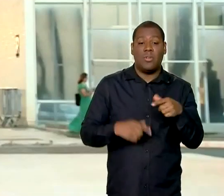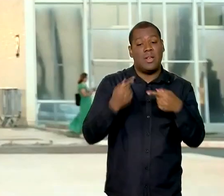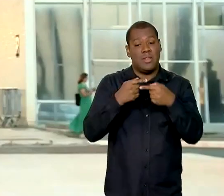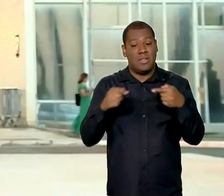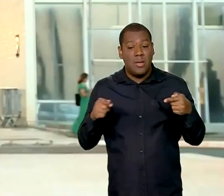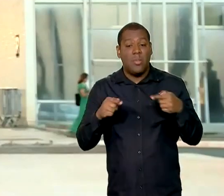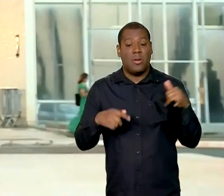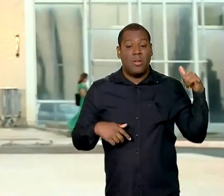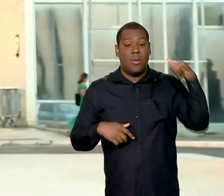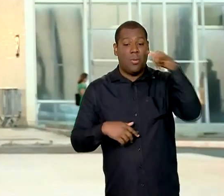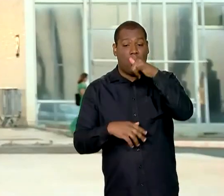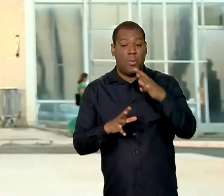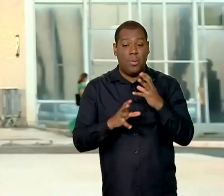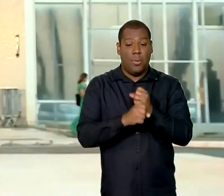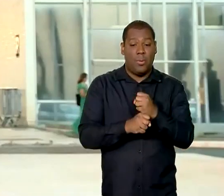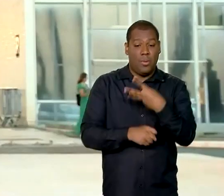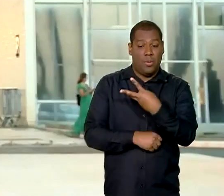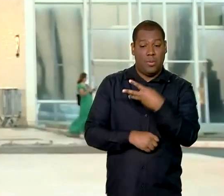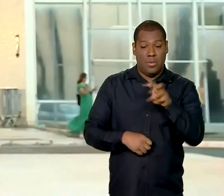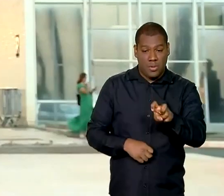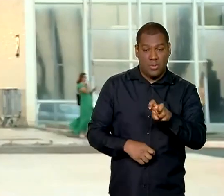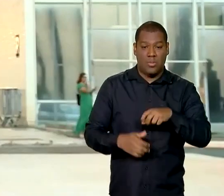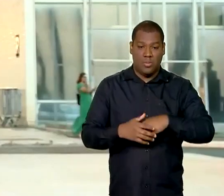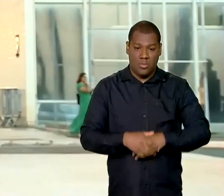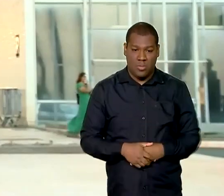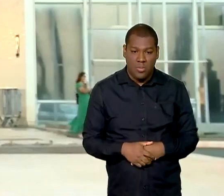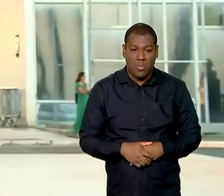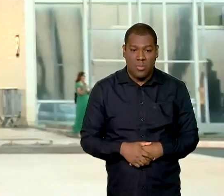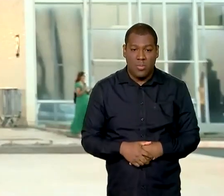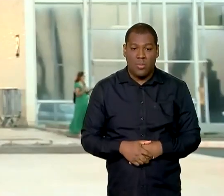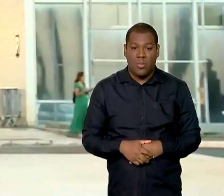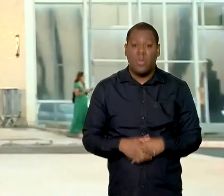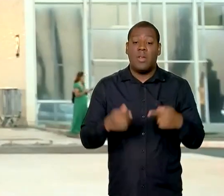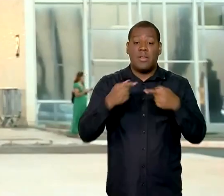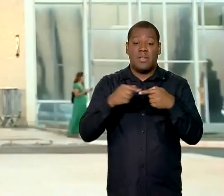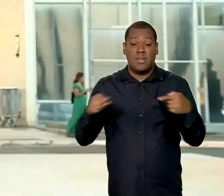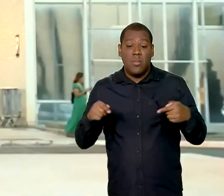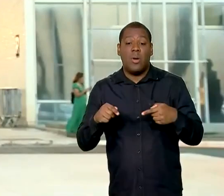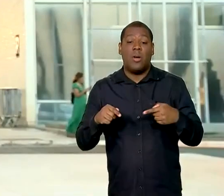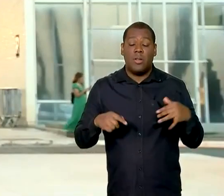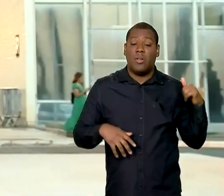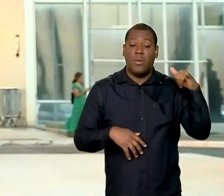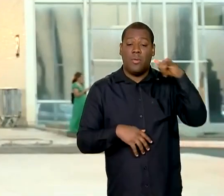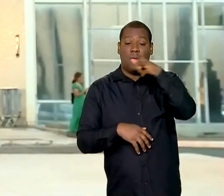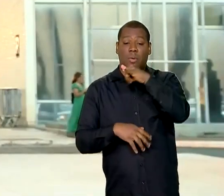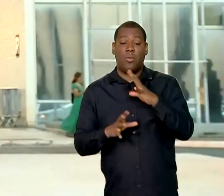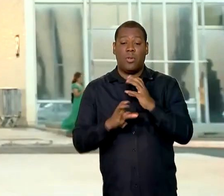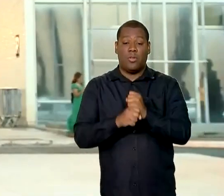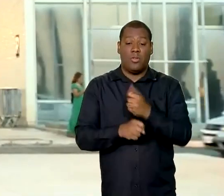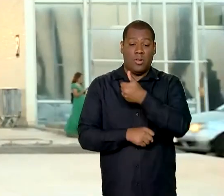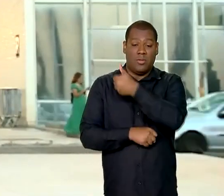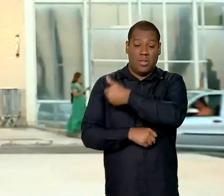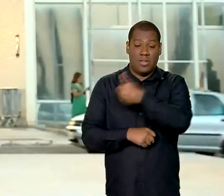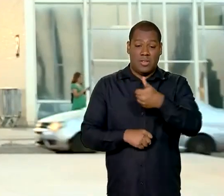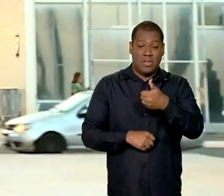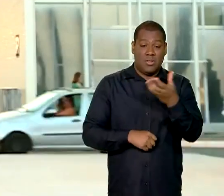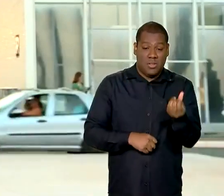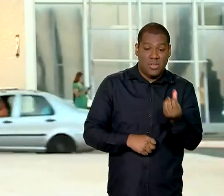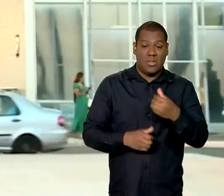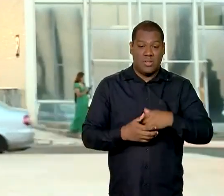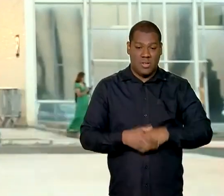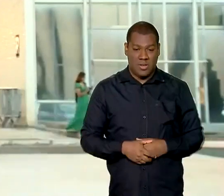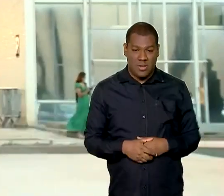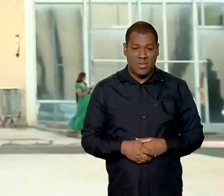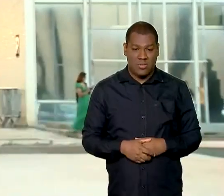mudanças, a população vai contar com até 116 voos semanais, sendo 88 no Rio Grande do Sul e 28